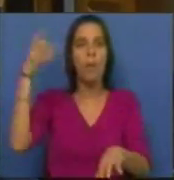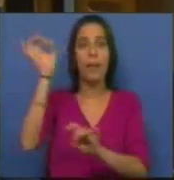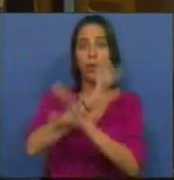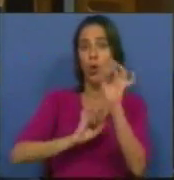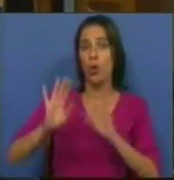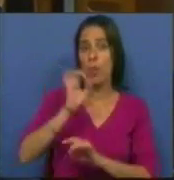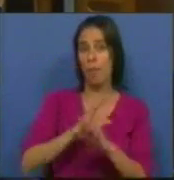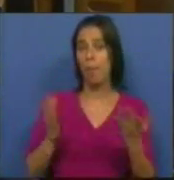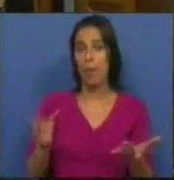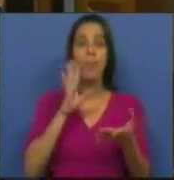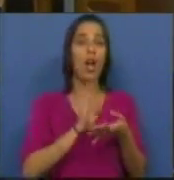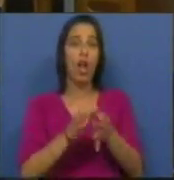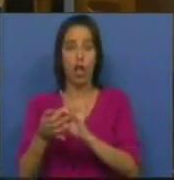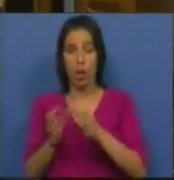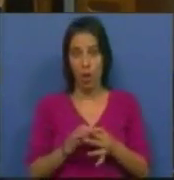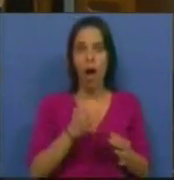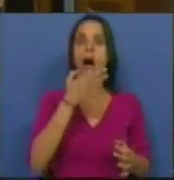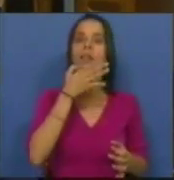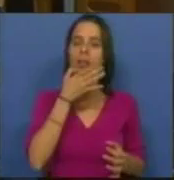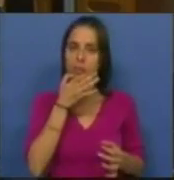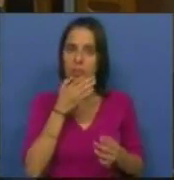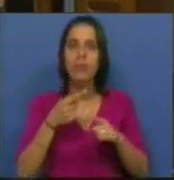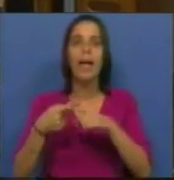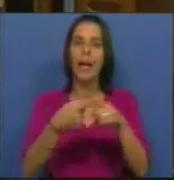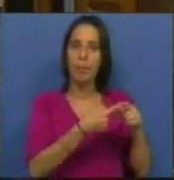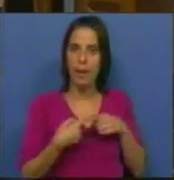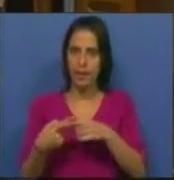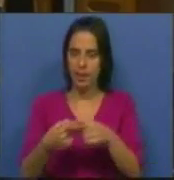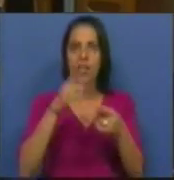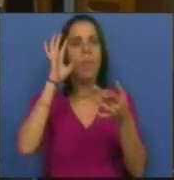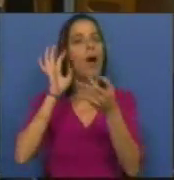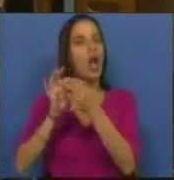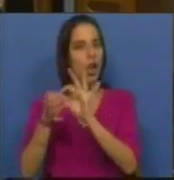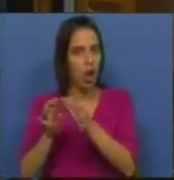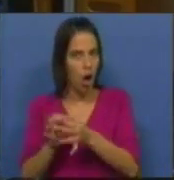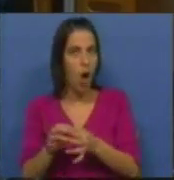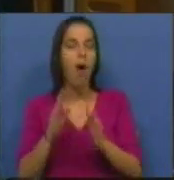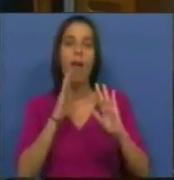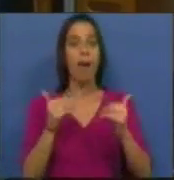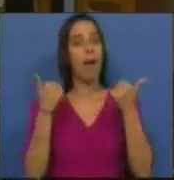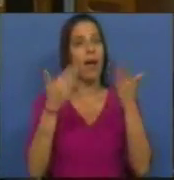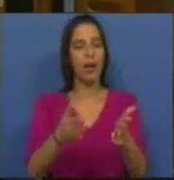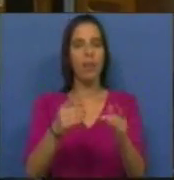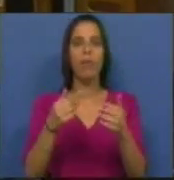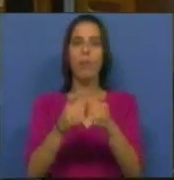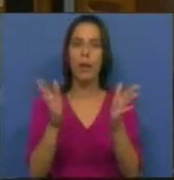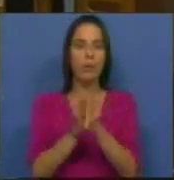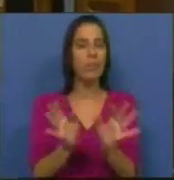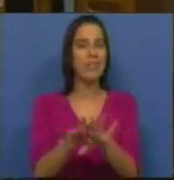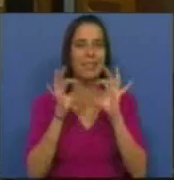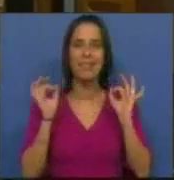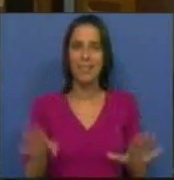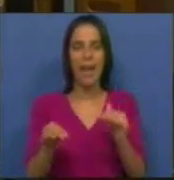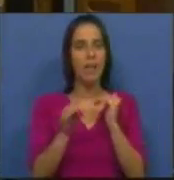Europeu. A lógica deve ser uma lógica repartida, deve ser uma lógica atribuída universalmente,